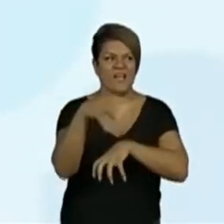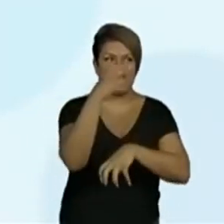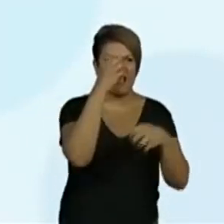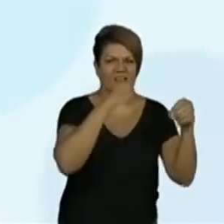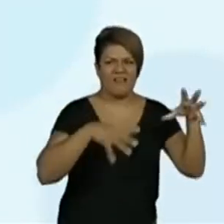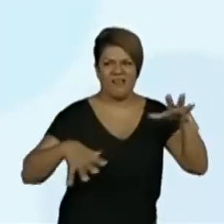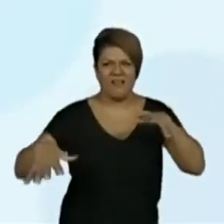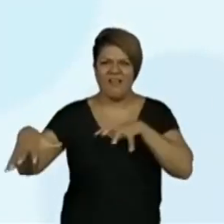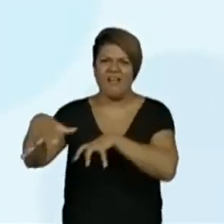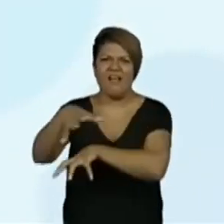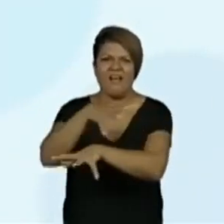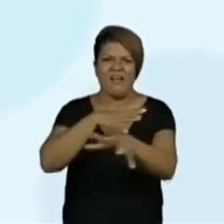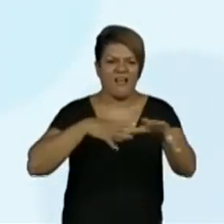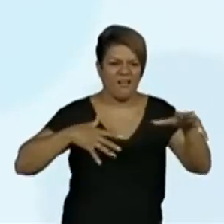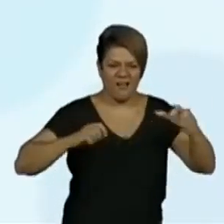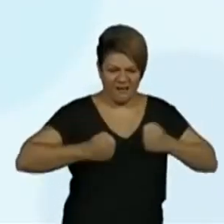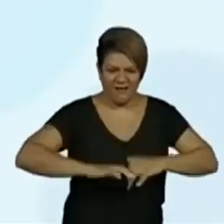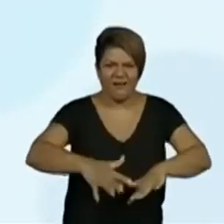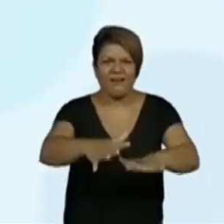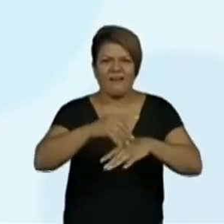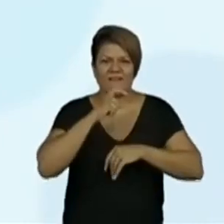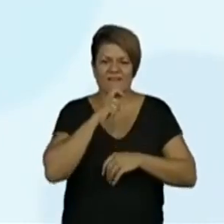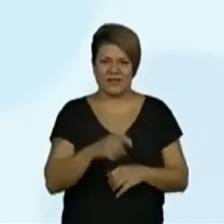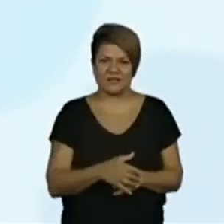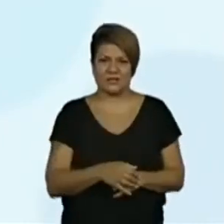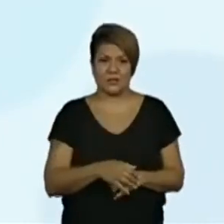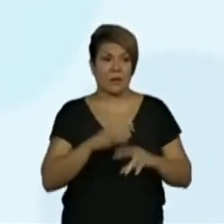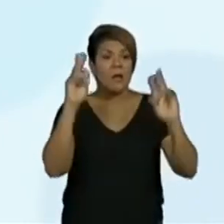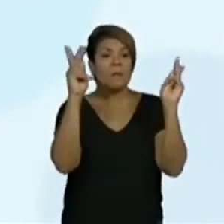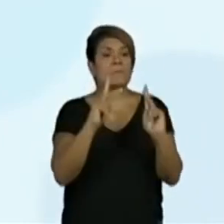só. Então, o noturno vem de noite. Sim.